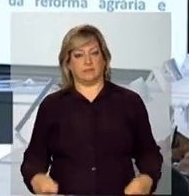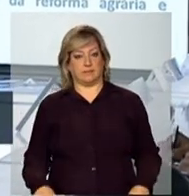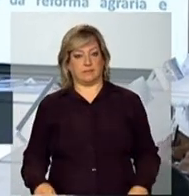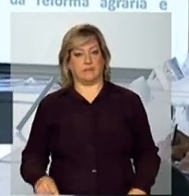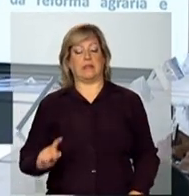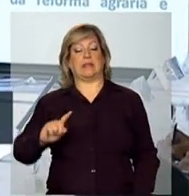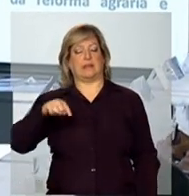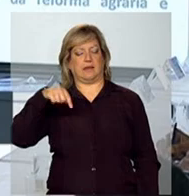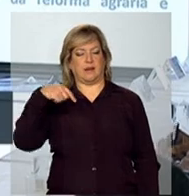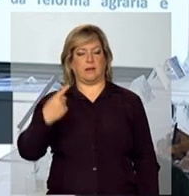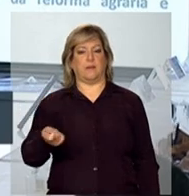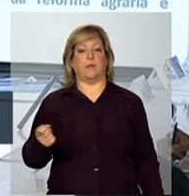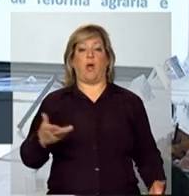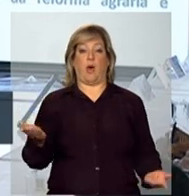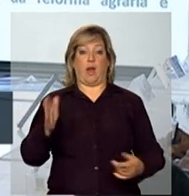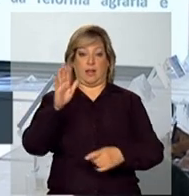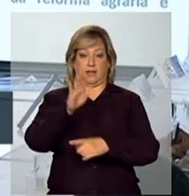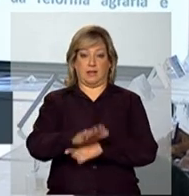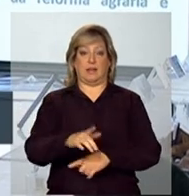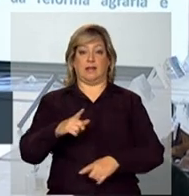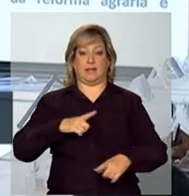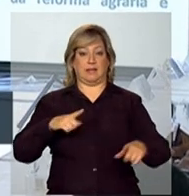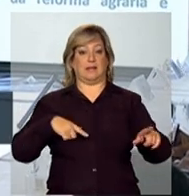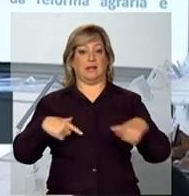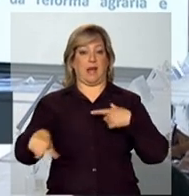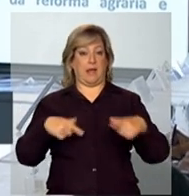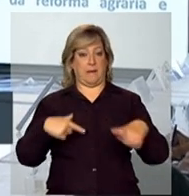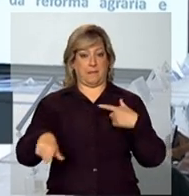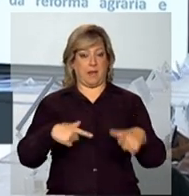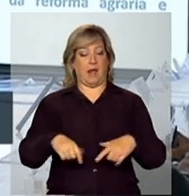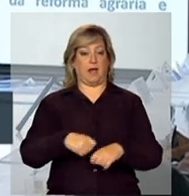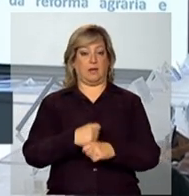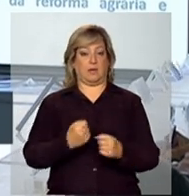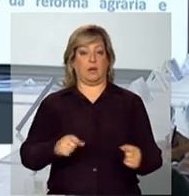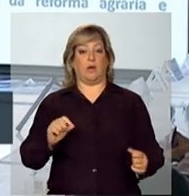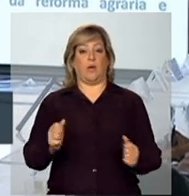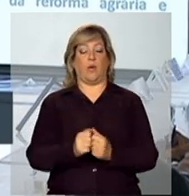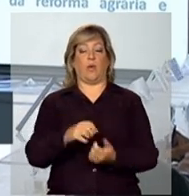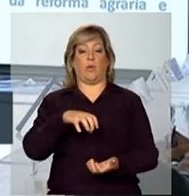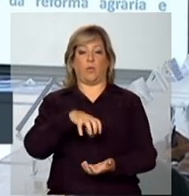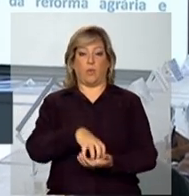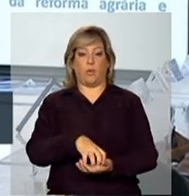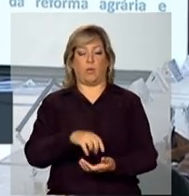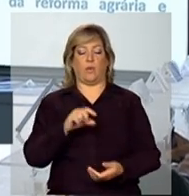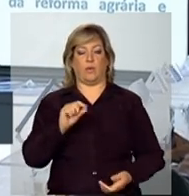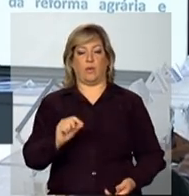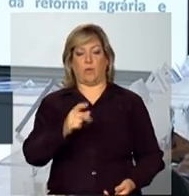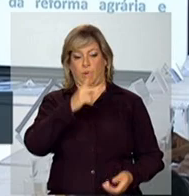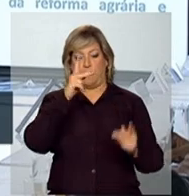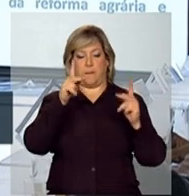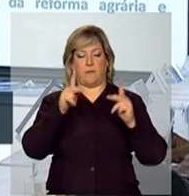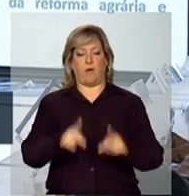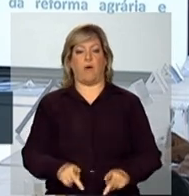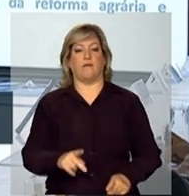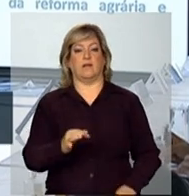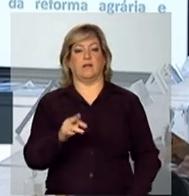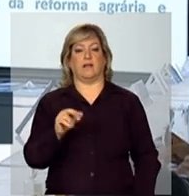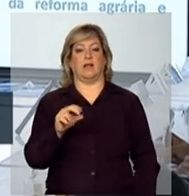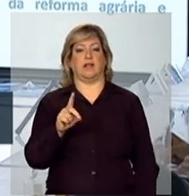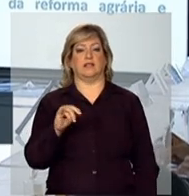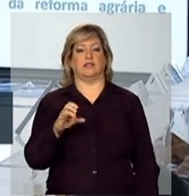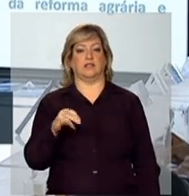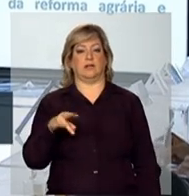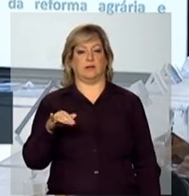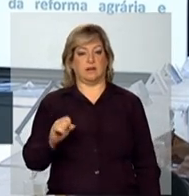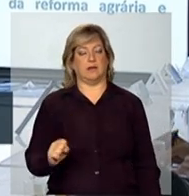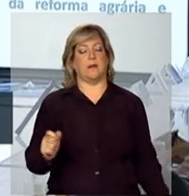gente pode até falar, hoje à tarde nós temos uma atividade grande com a Comissão Nacional de Povos e Comunidades Tradicionais, que também vai ser uma oportunidade para a